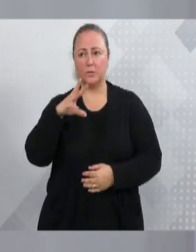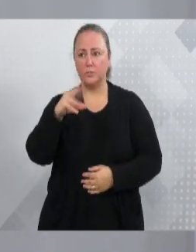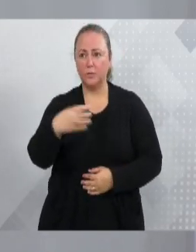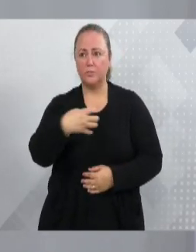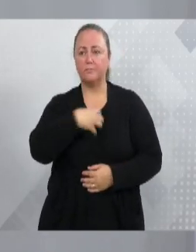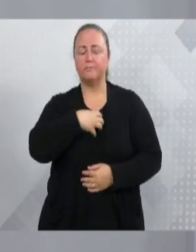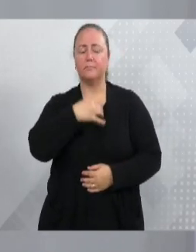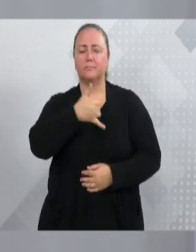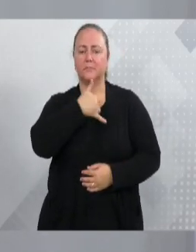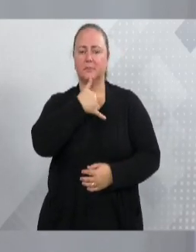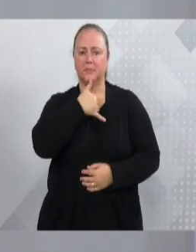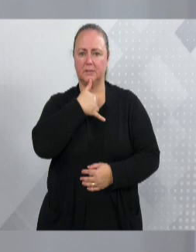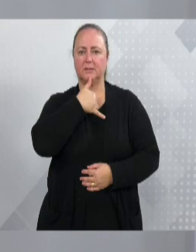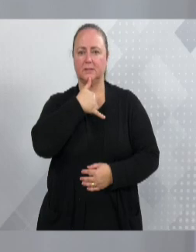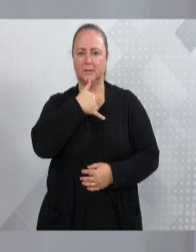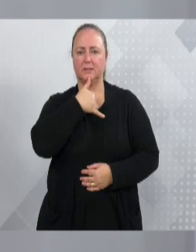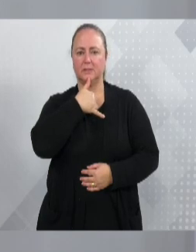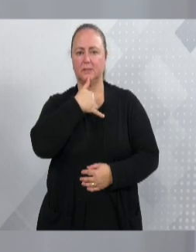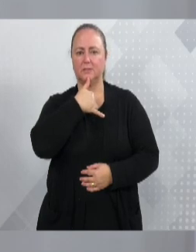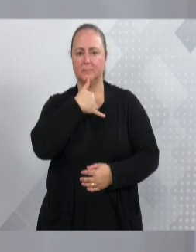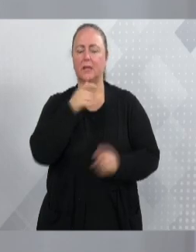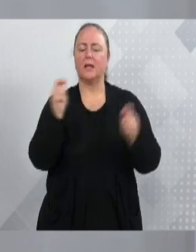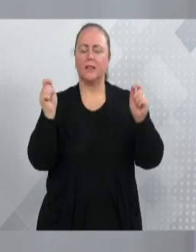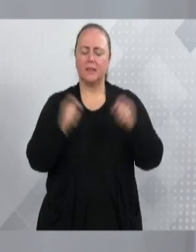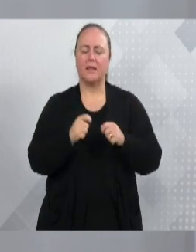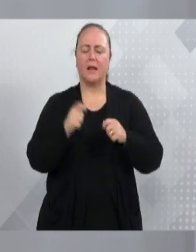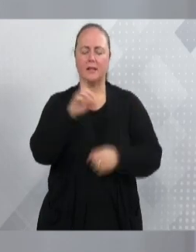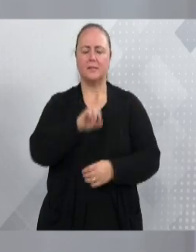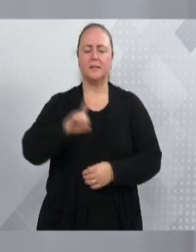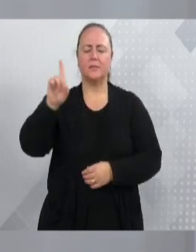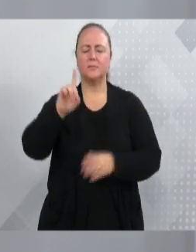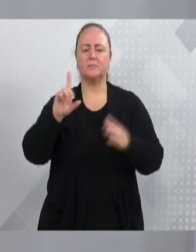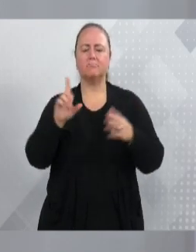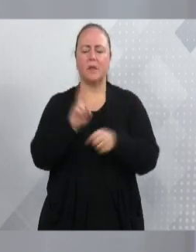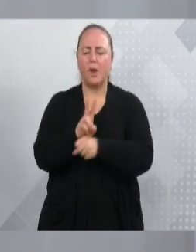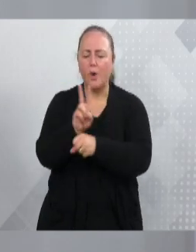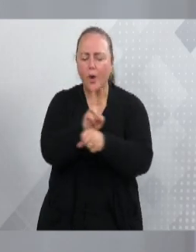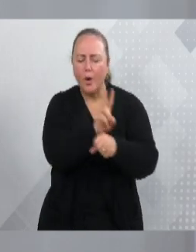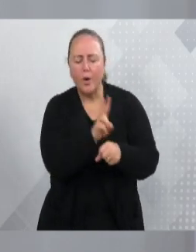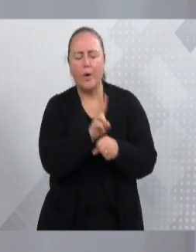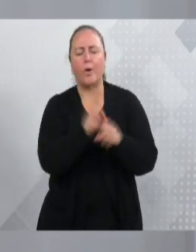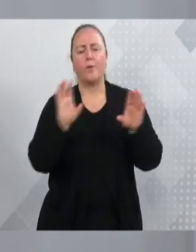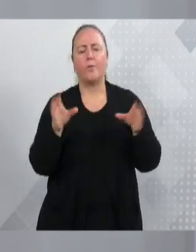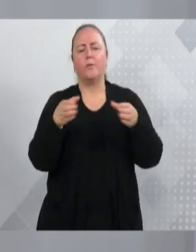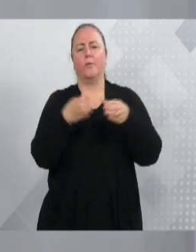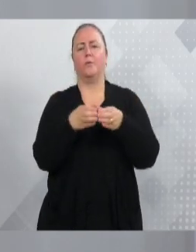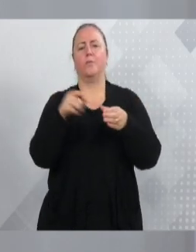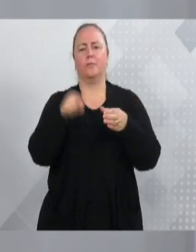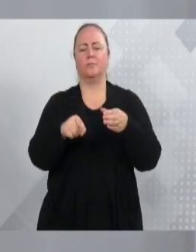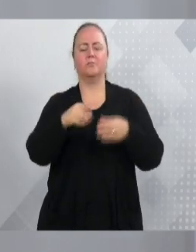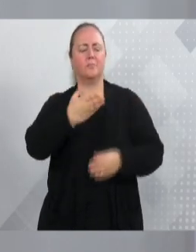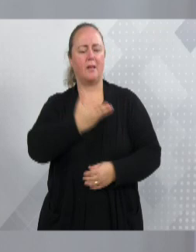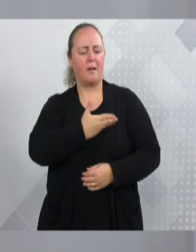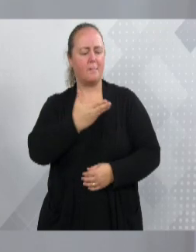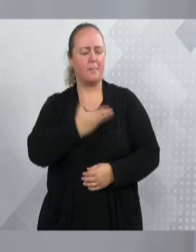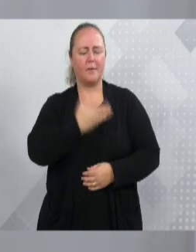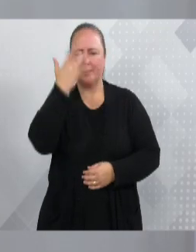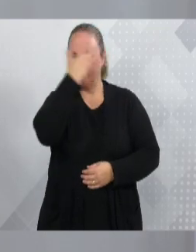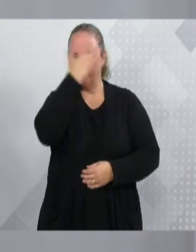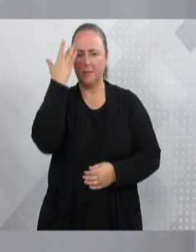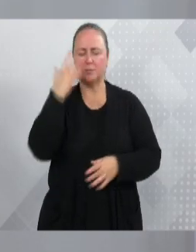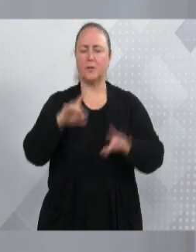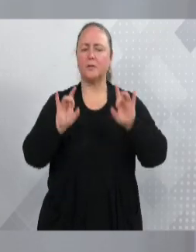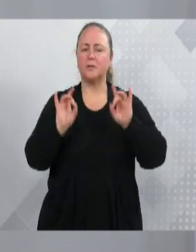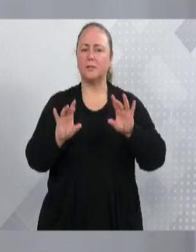perda. Que o Senhor possa abraçar o coração de toda essa... essa rede de amigos e pessoas tão